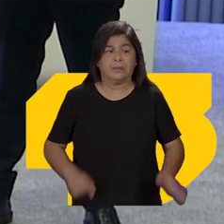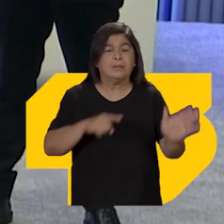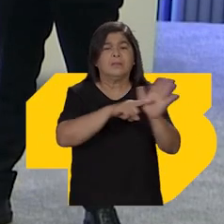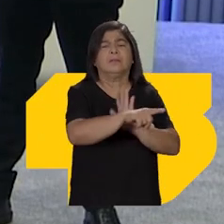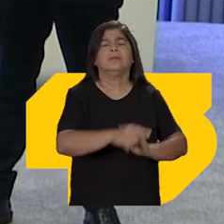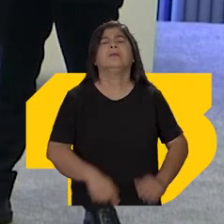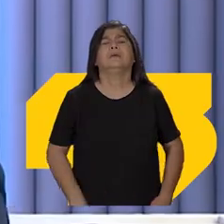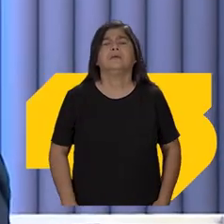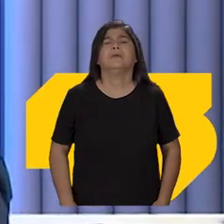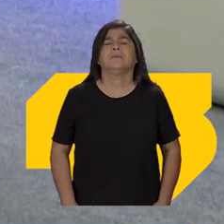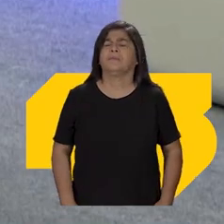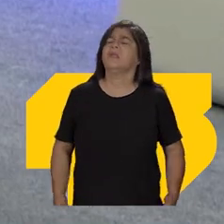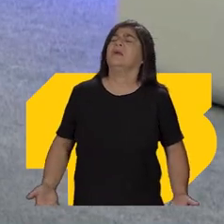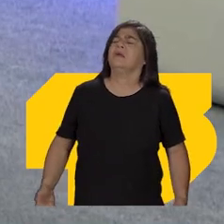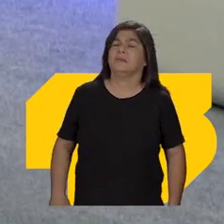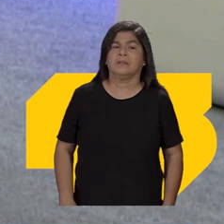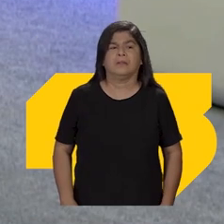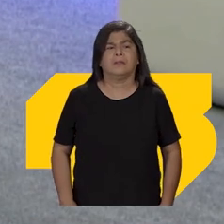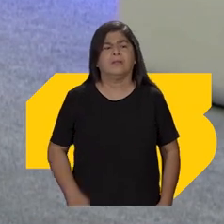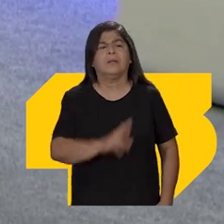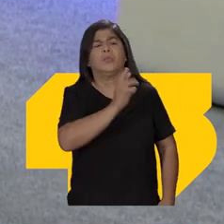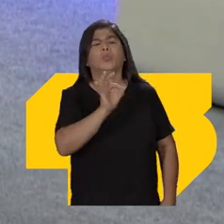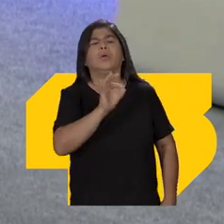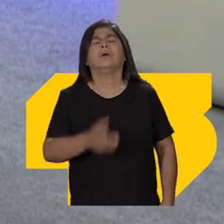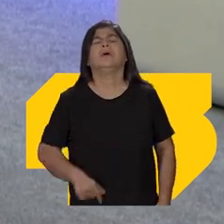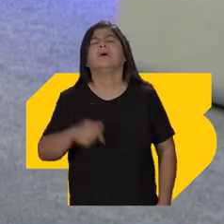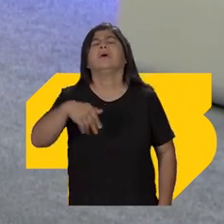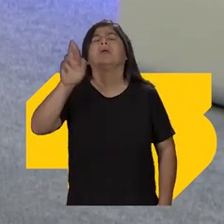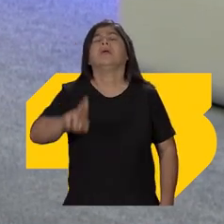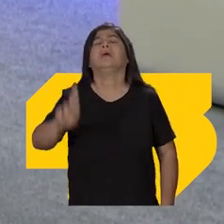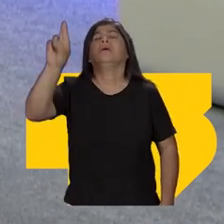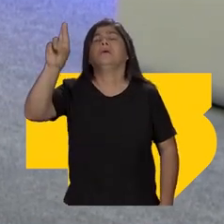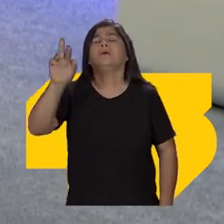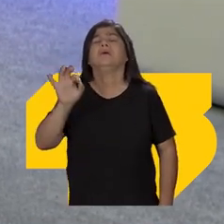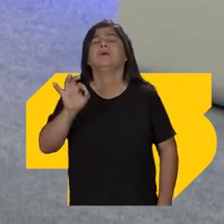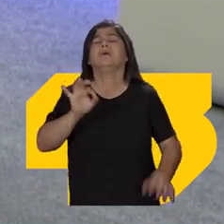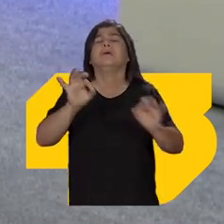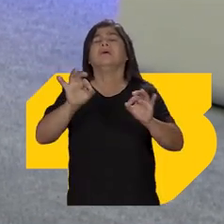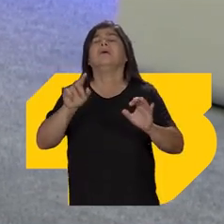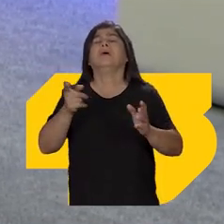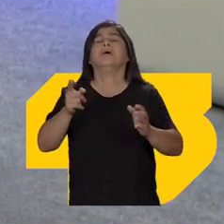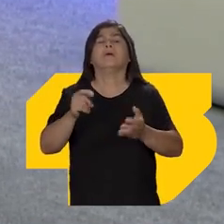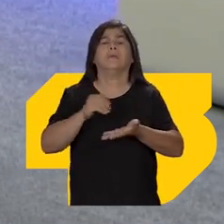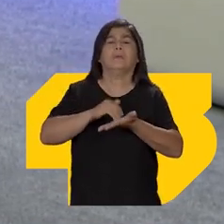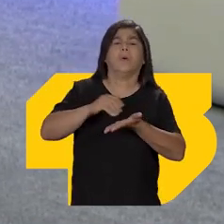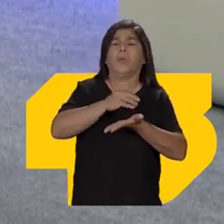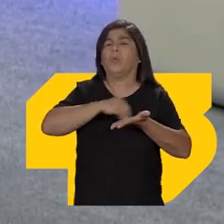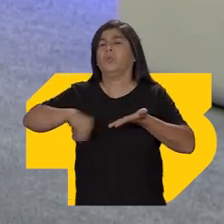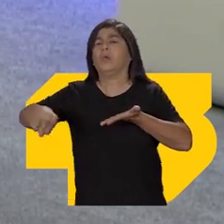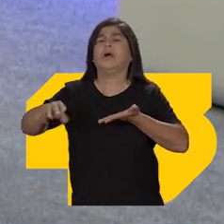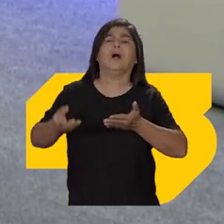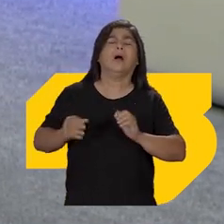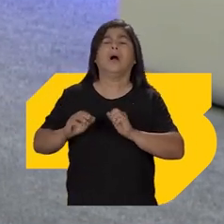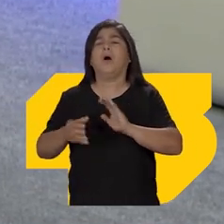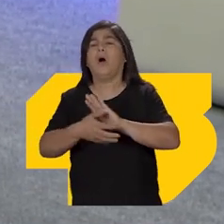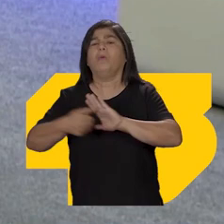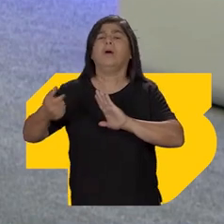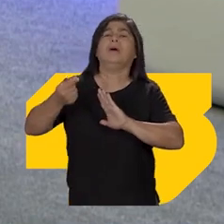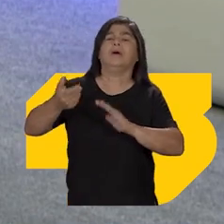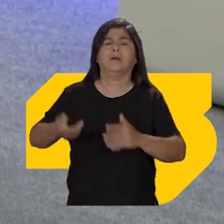Estou lhe fazendo uma pergunta. Eu fiz uma pergunta e você não respondeu. Quem é que operava o esquema? Eu não sei. Não sabe? Você era o candidato.